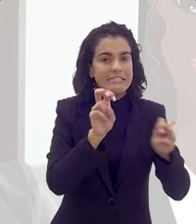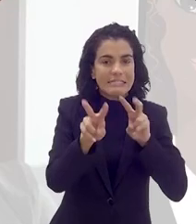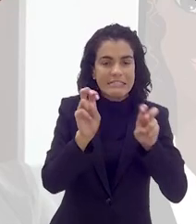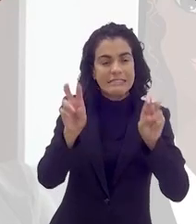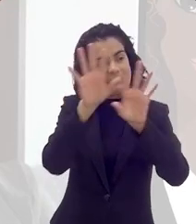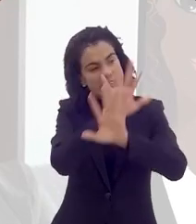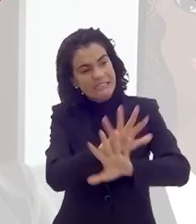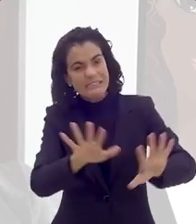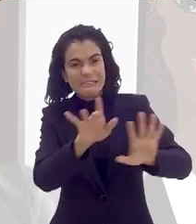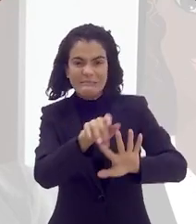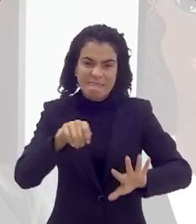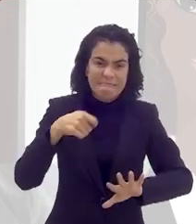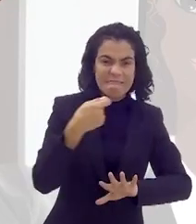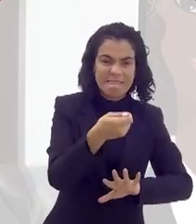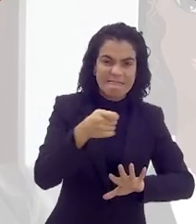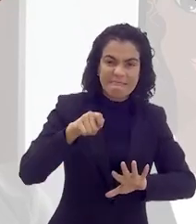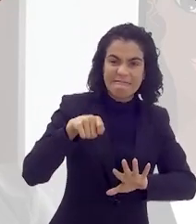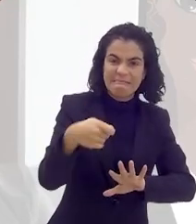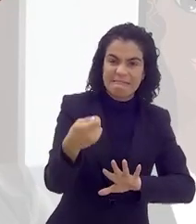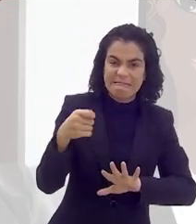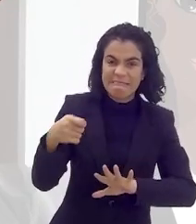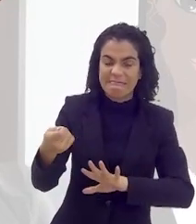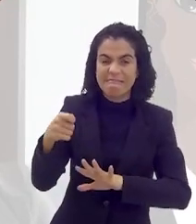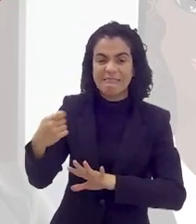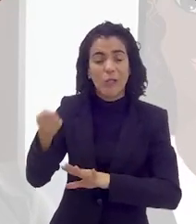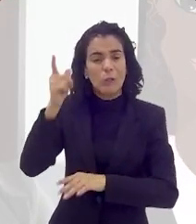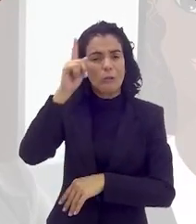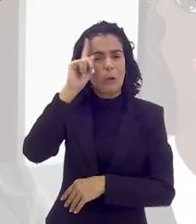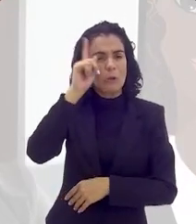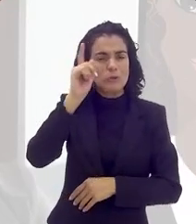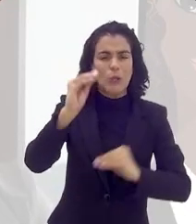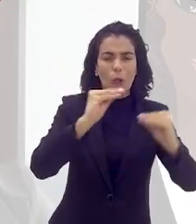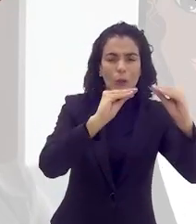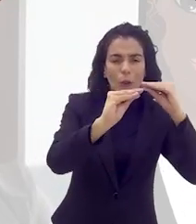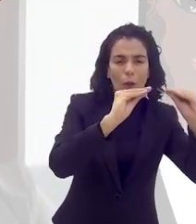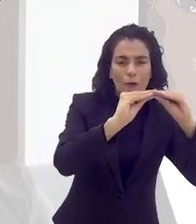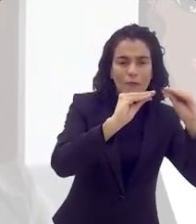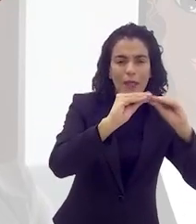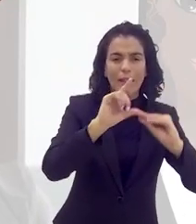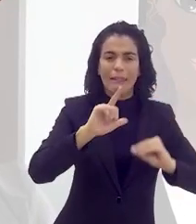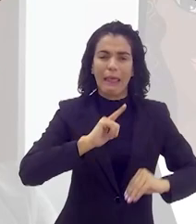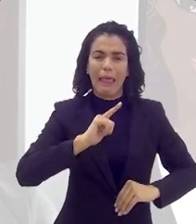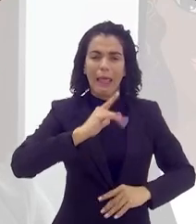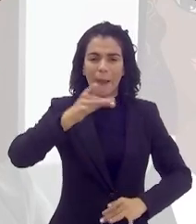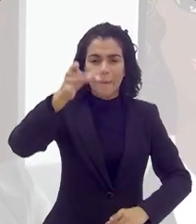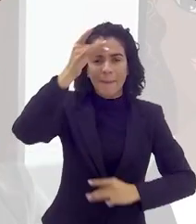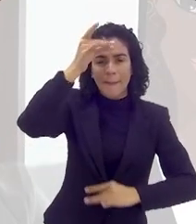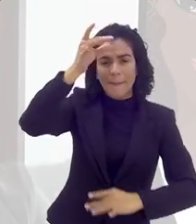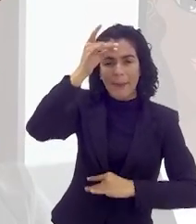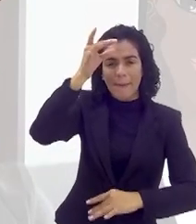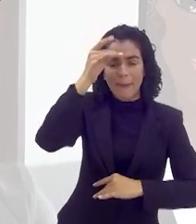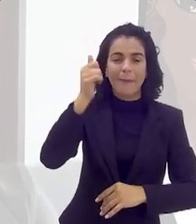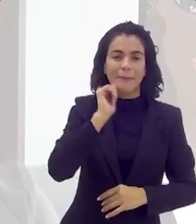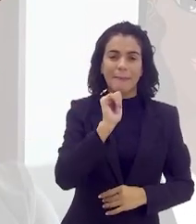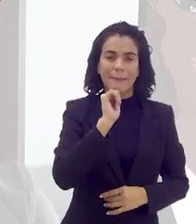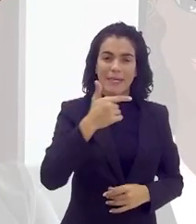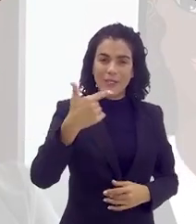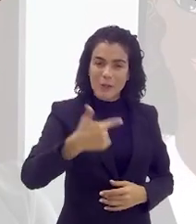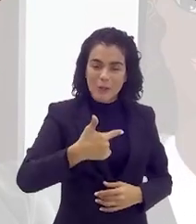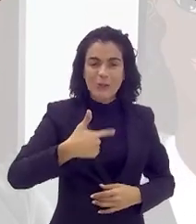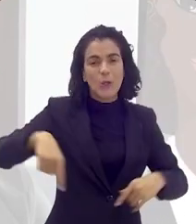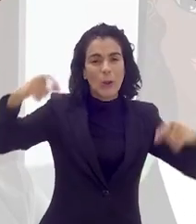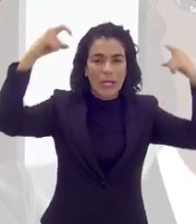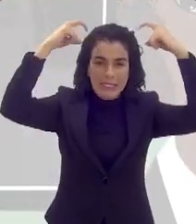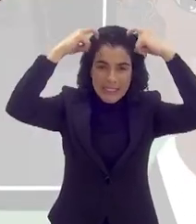ainda vê esse estereótipo sendo reforçado todos os dias na novela, que tem o papel de madrasta má, no